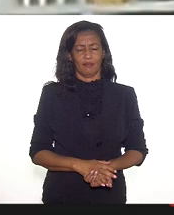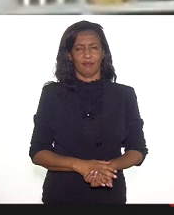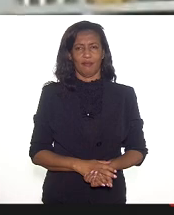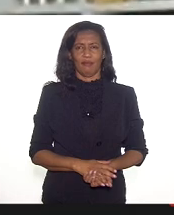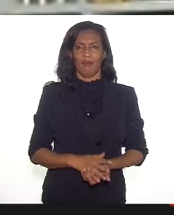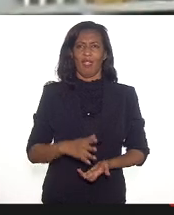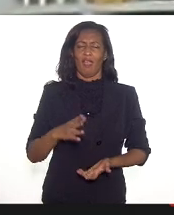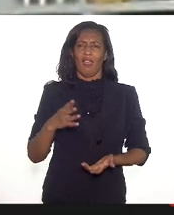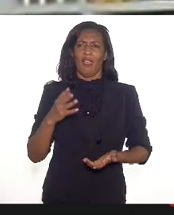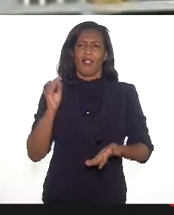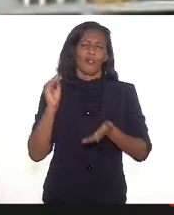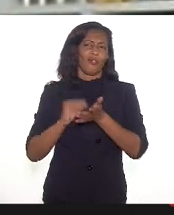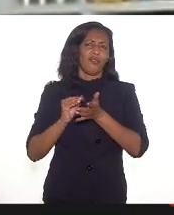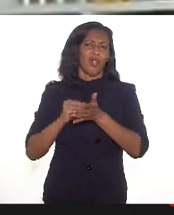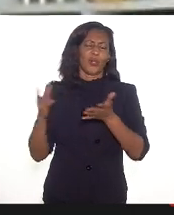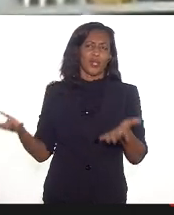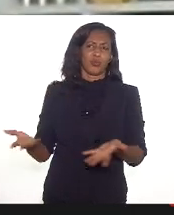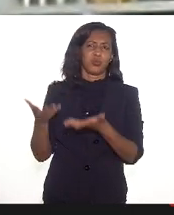desprestigiado no sentido